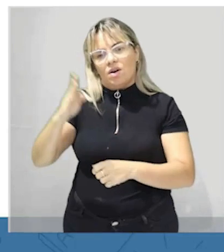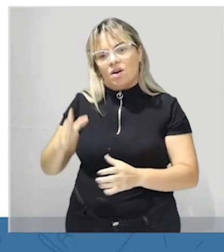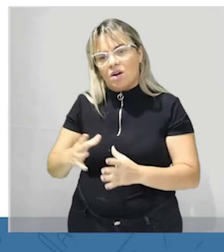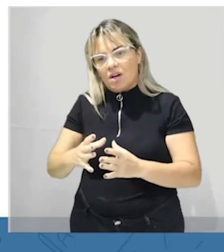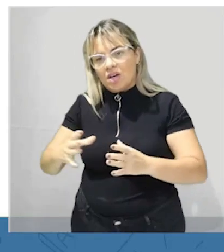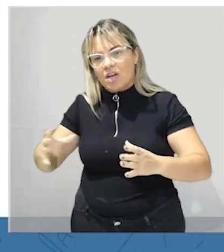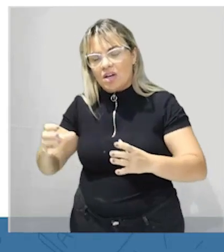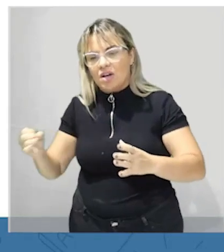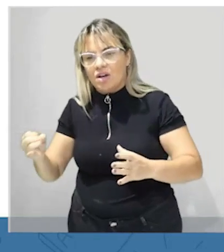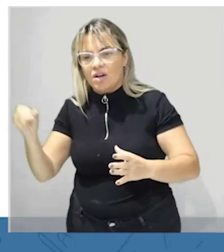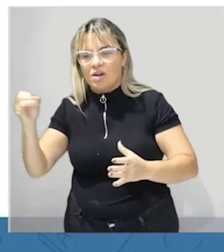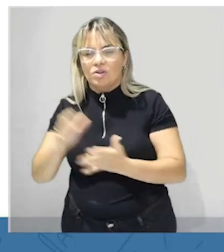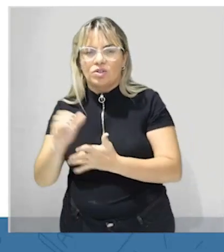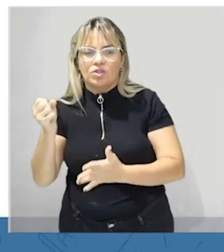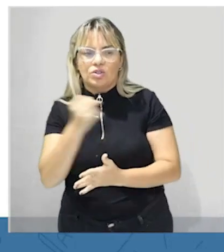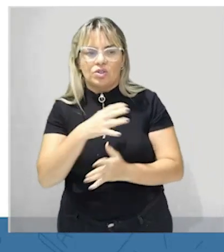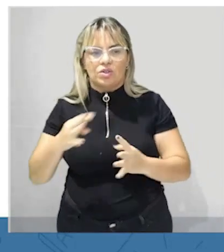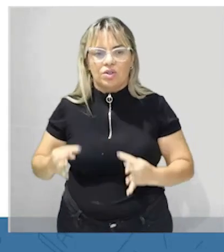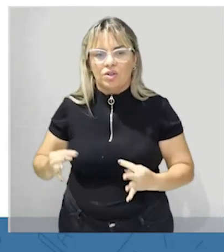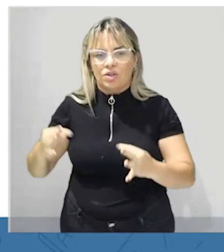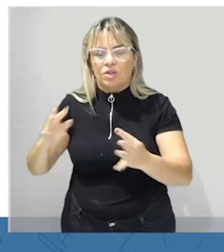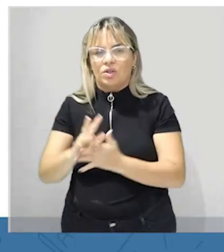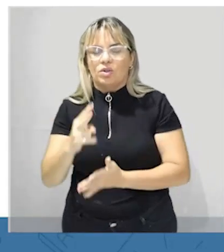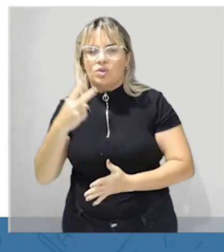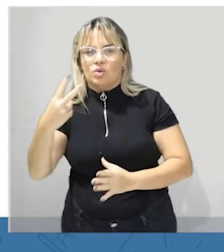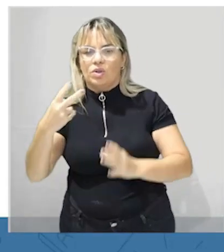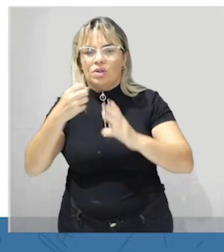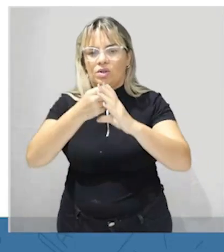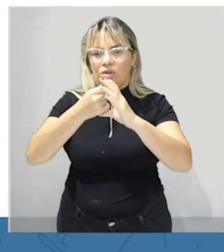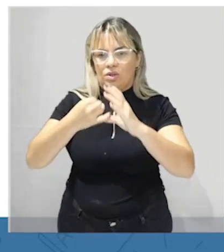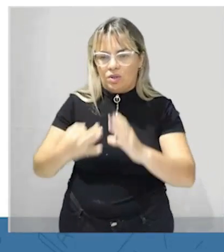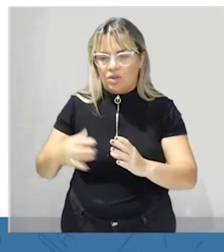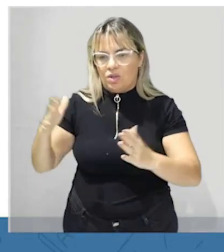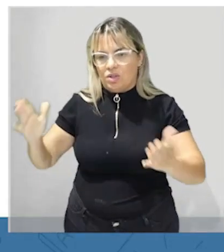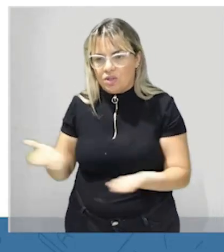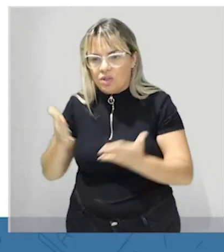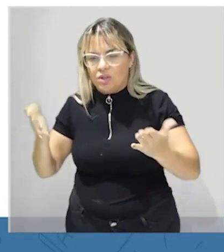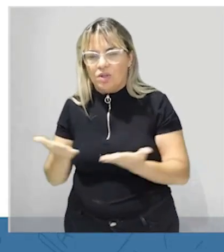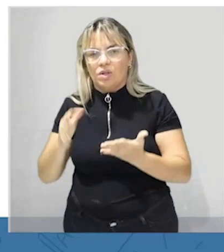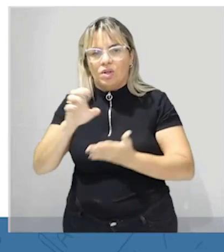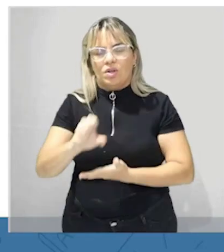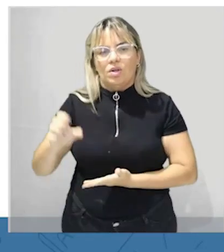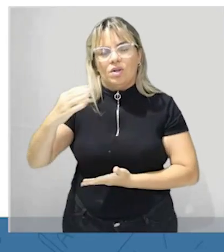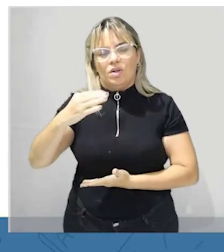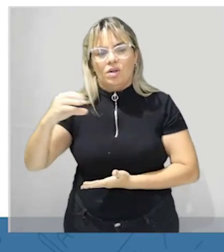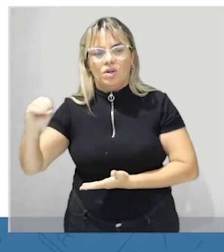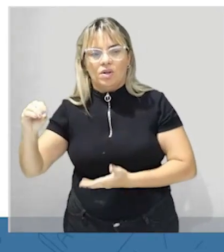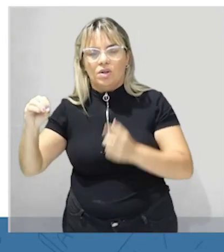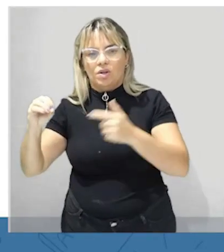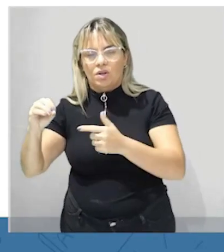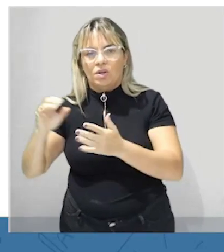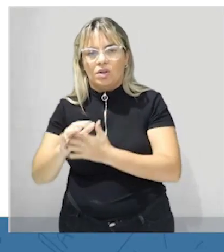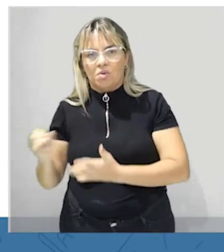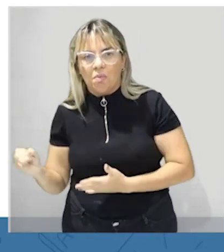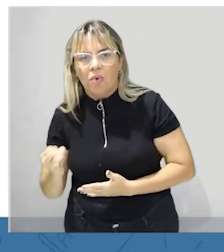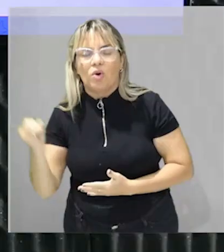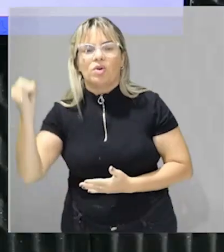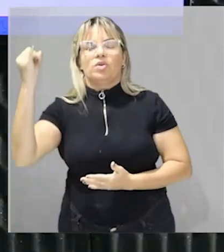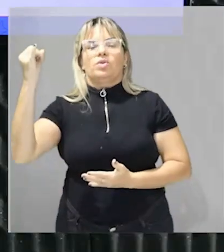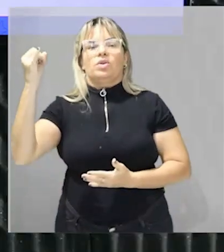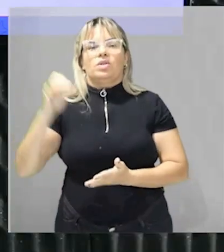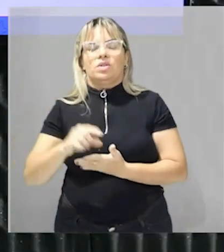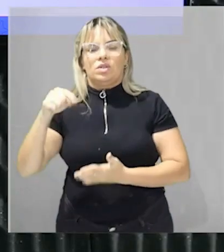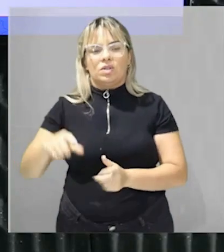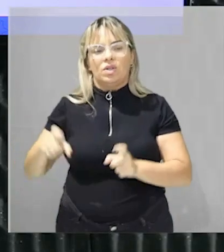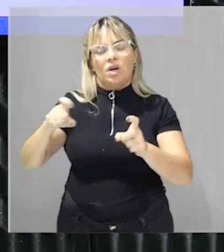tecnologia e ele cita aqui dois fatores contribuíram para que a região centro-oeste que é uma das regiões de destaque no setor